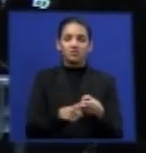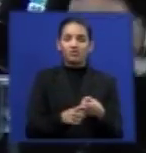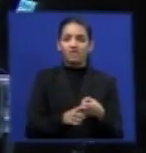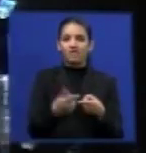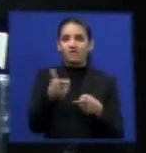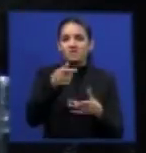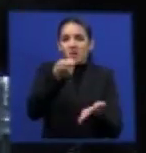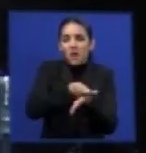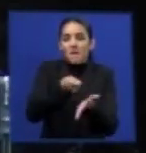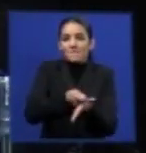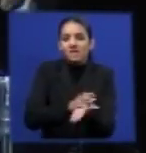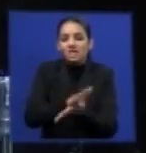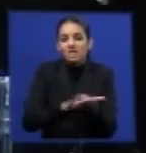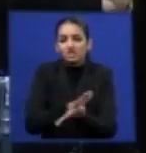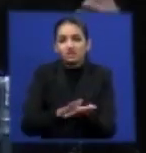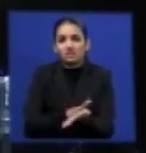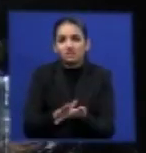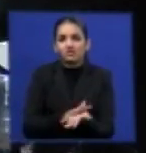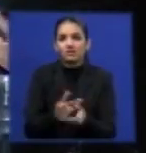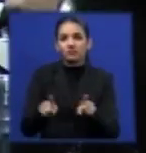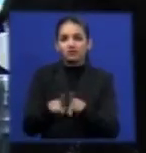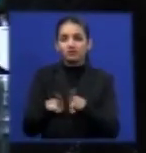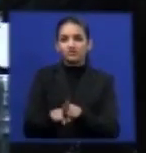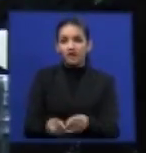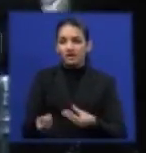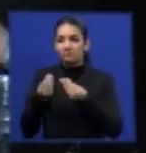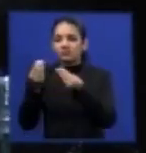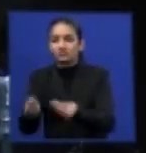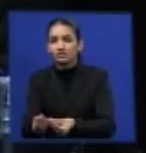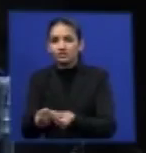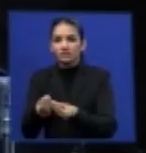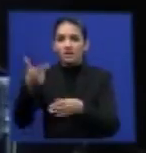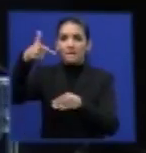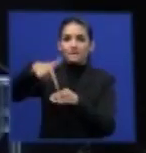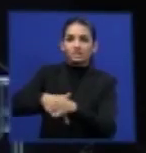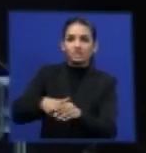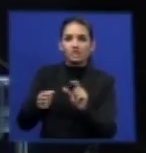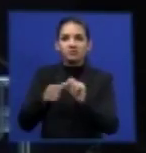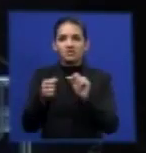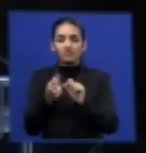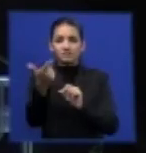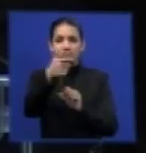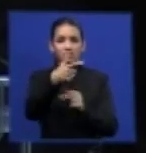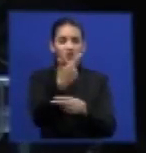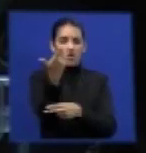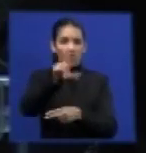apresentar Petrobras para petróleo, para isso, para cimento, para indústria, tal, não estão obrigados,